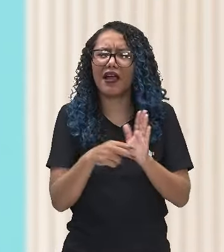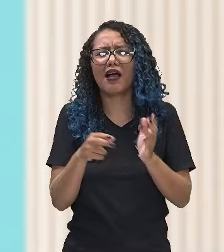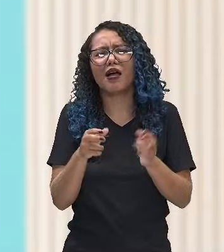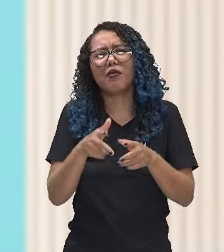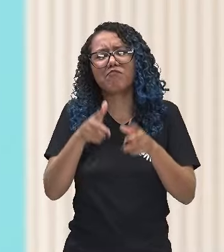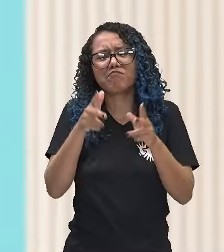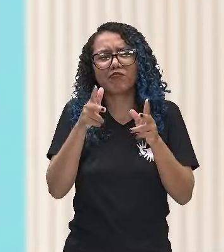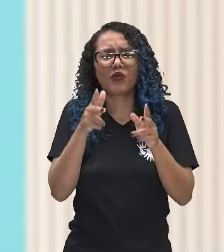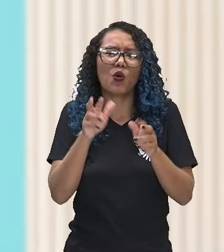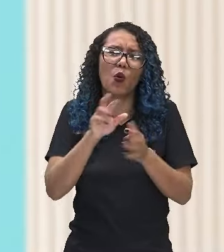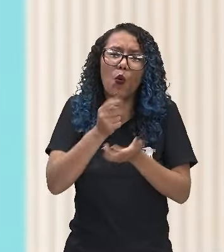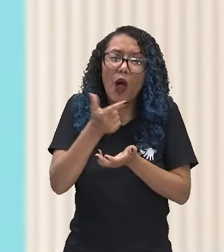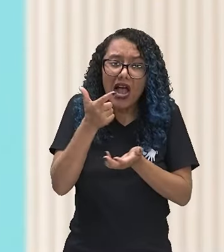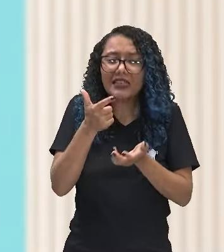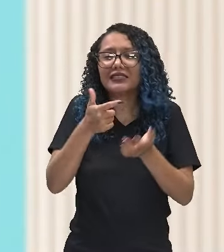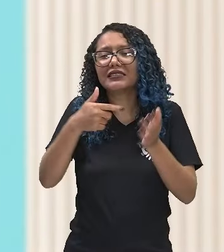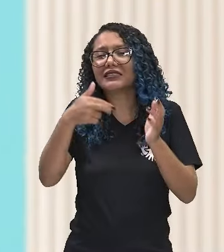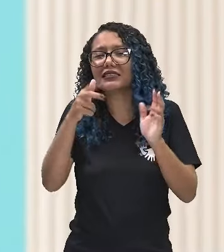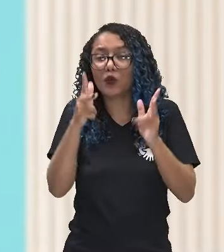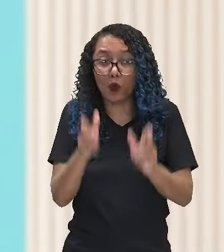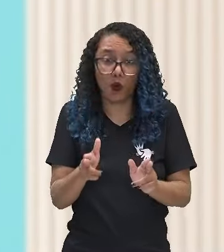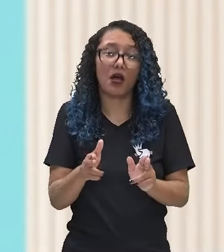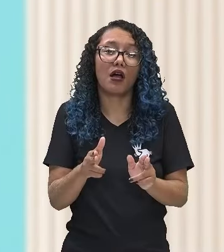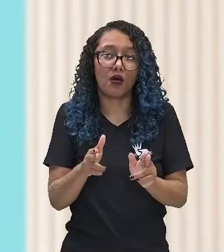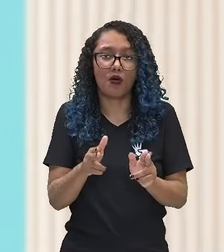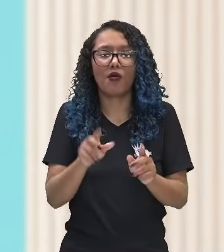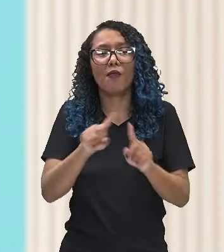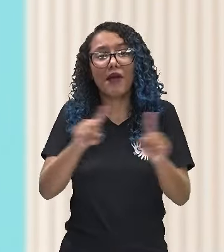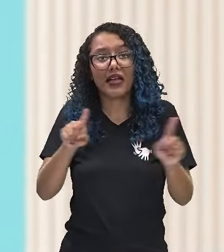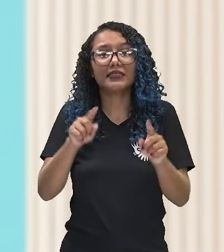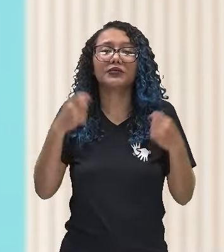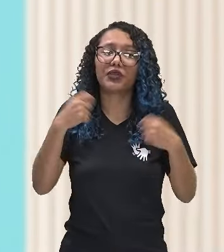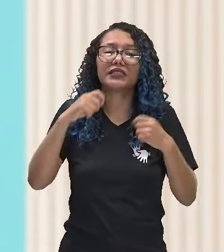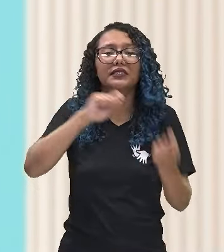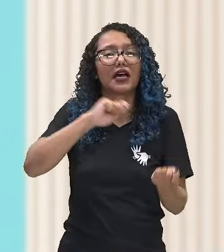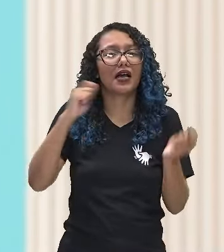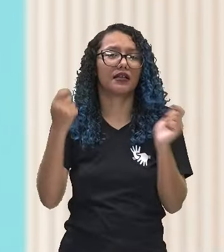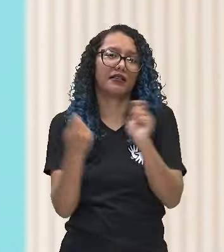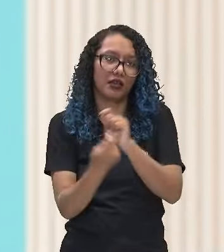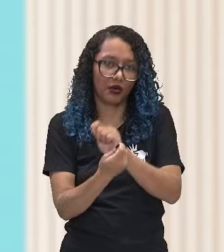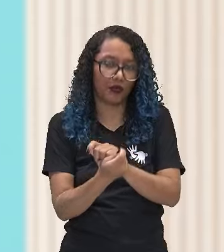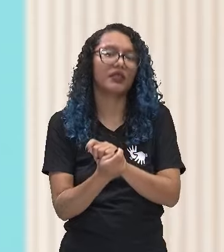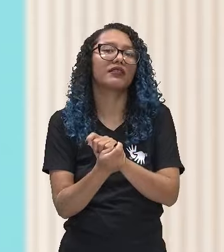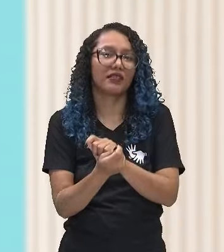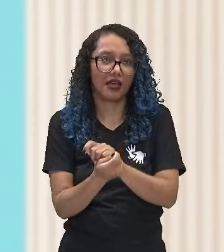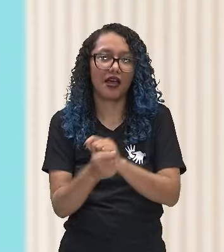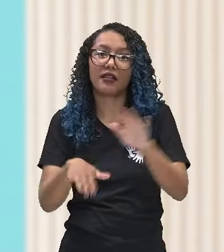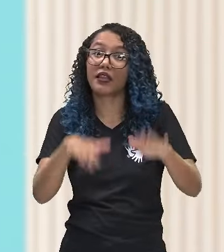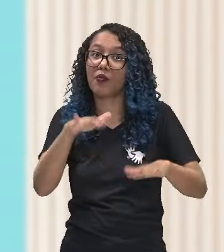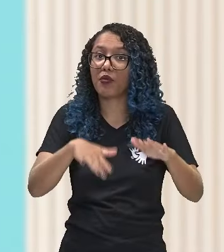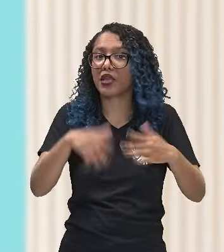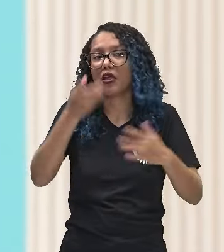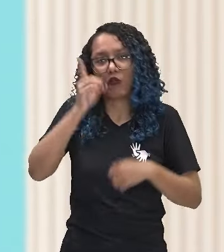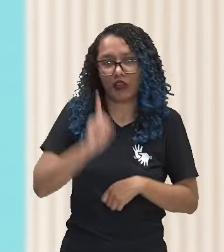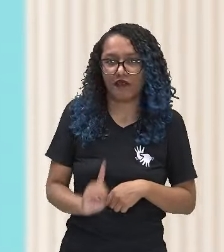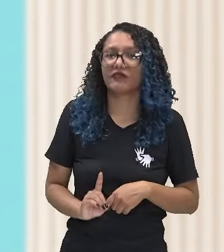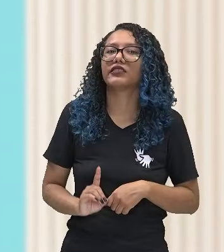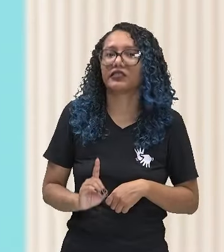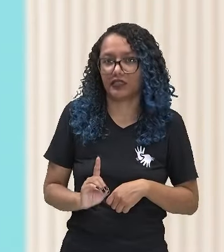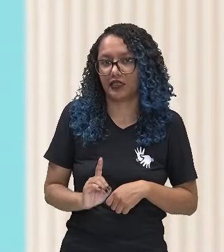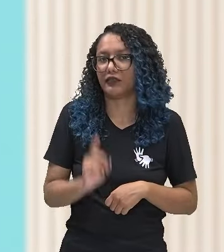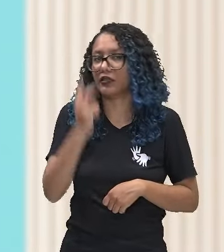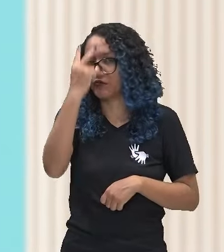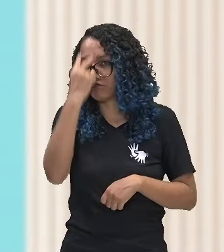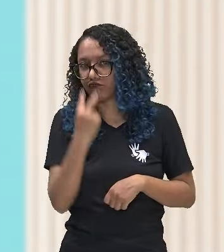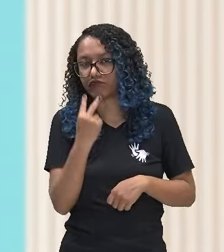adaptação ali é que é modificada por conta da deficiência das pessoas, né? Que não enxergam